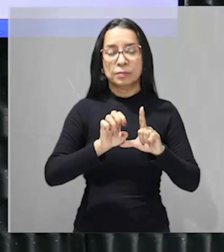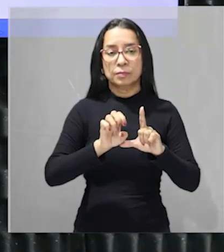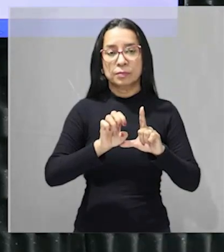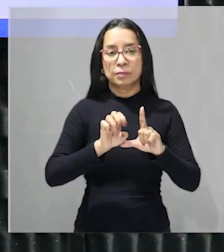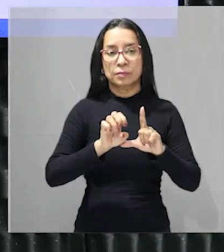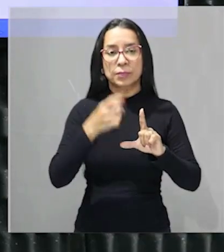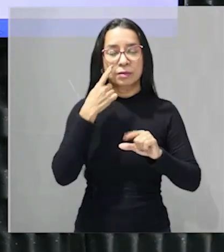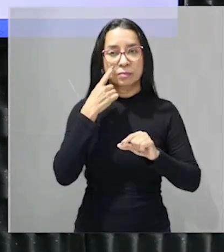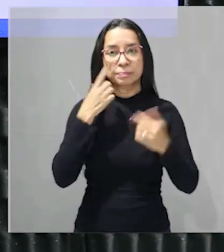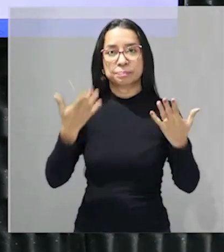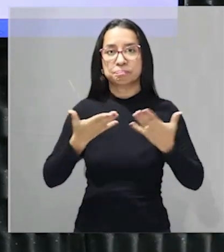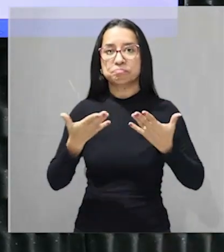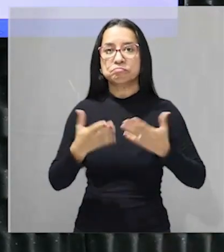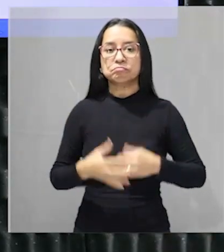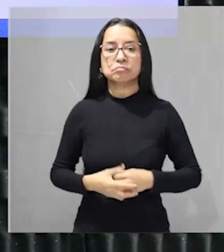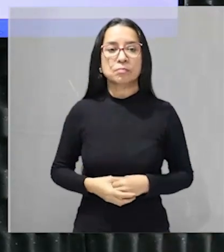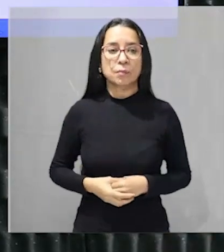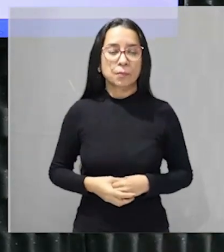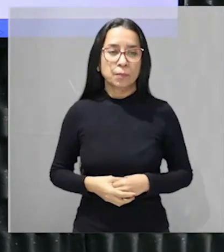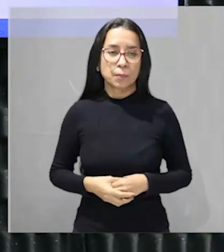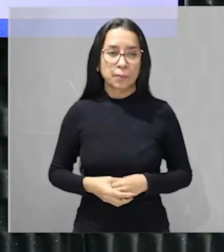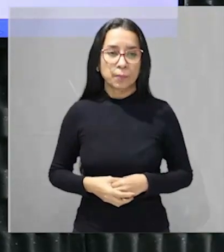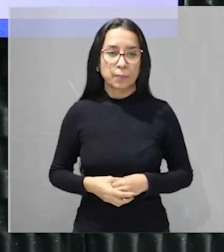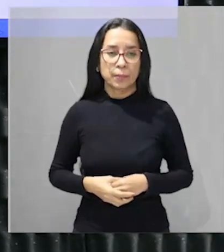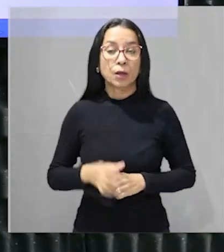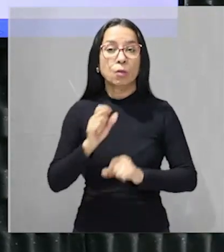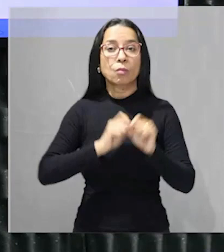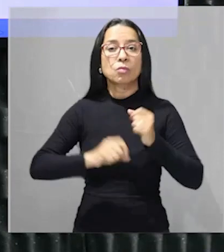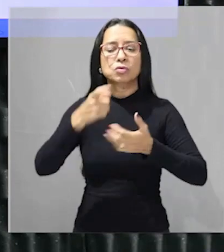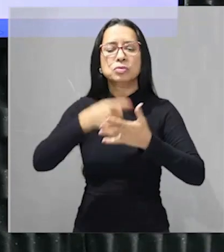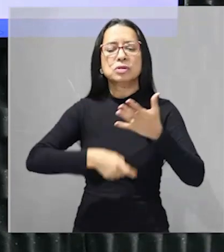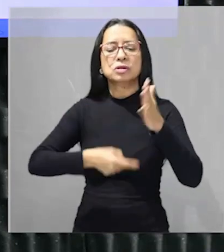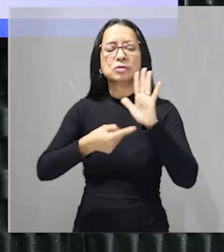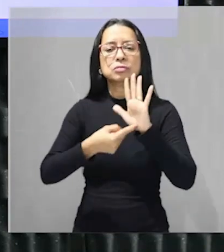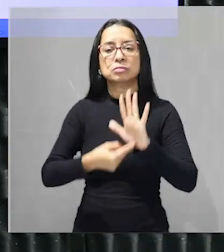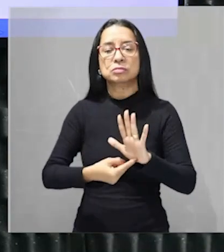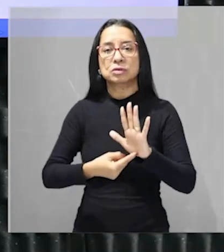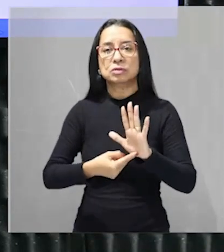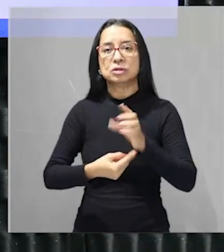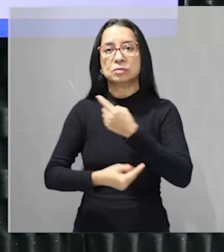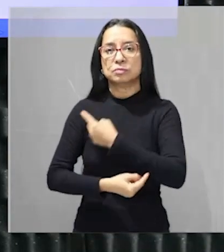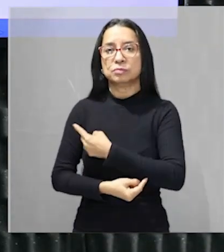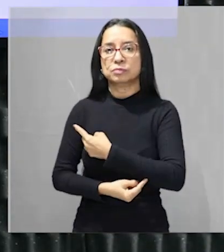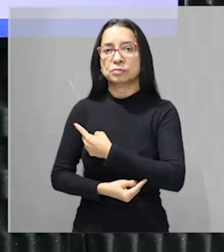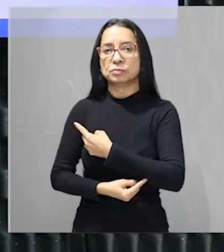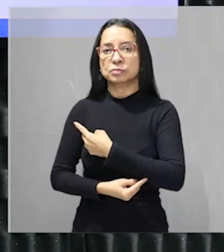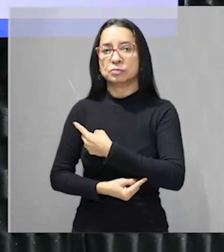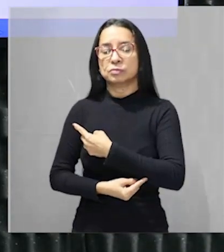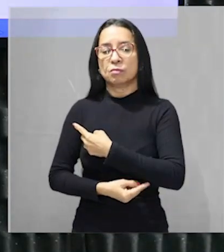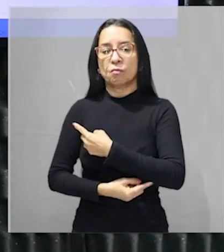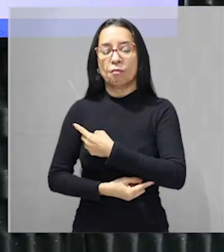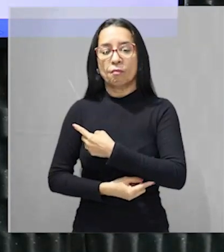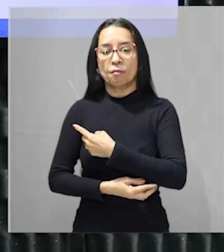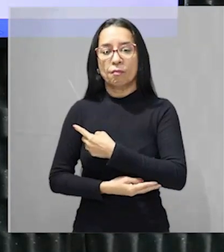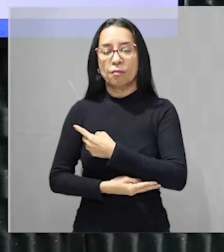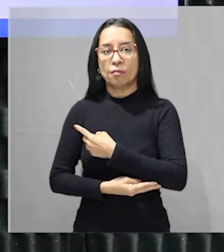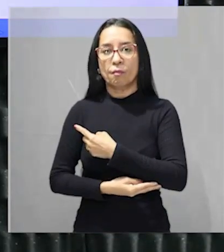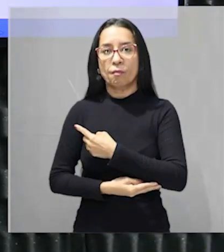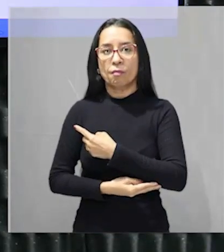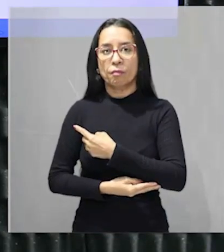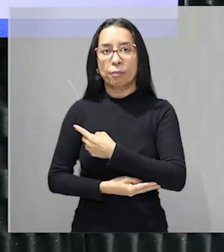vamos ver agora olha o o texto te diz tal como foi concebido o